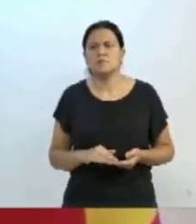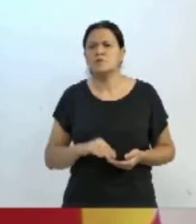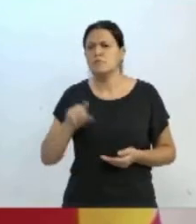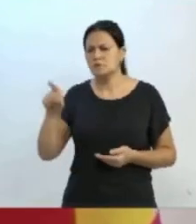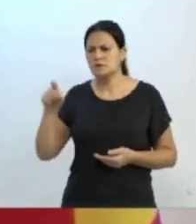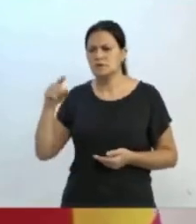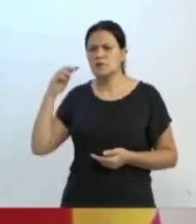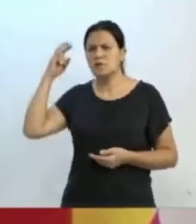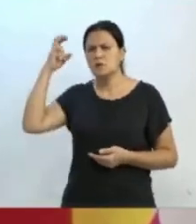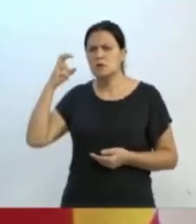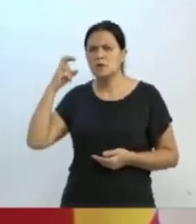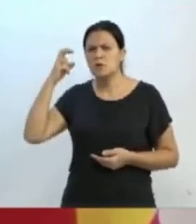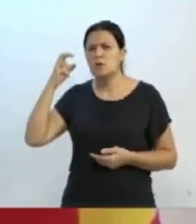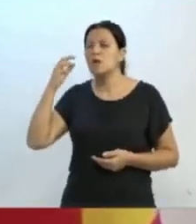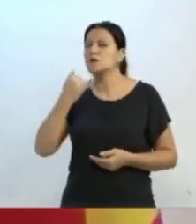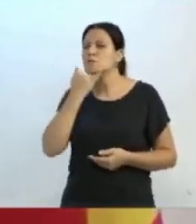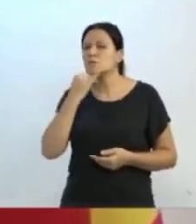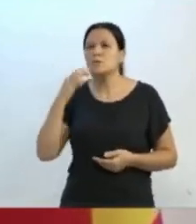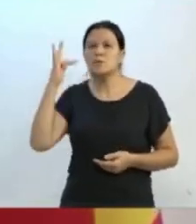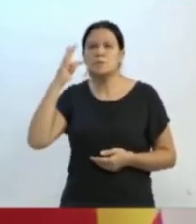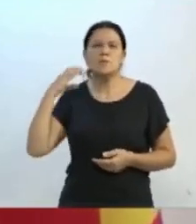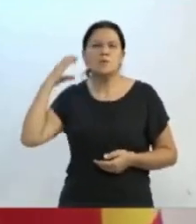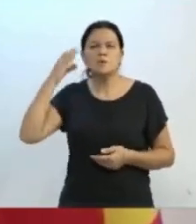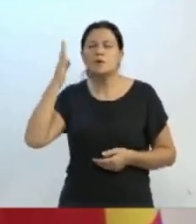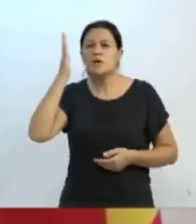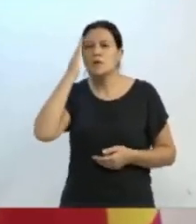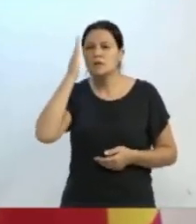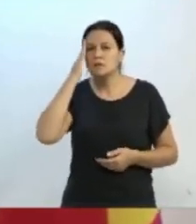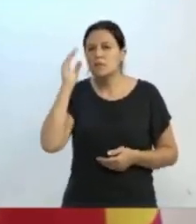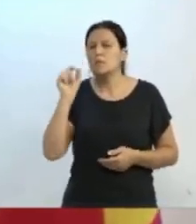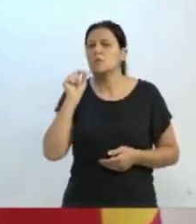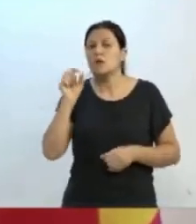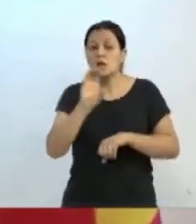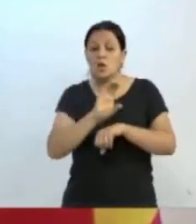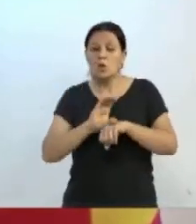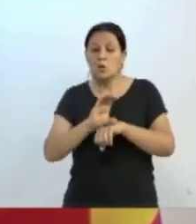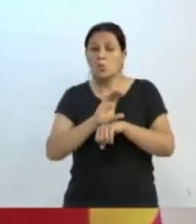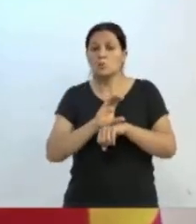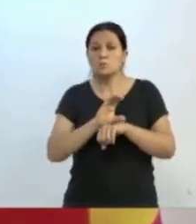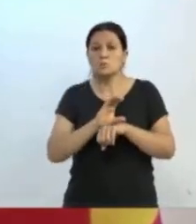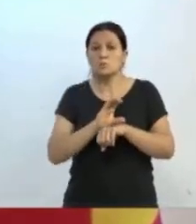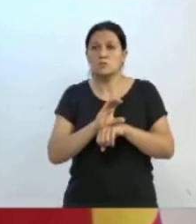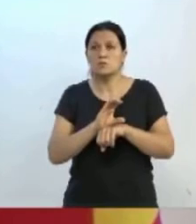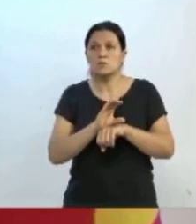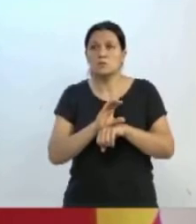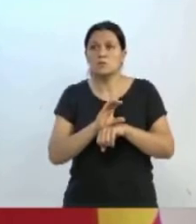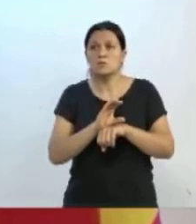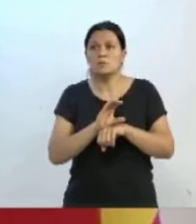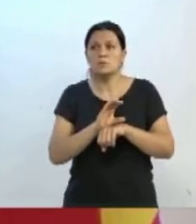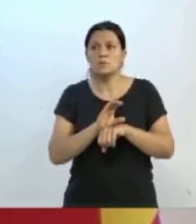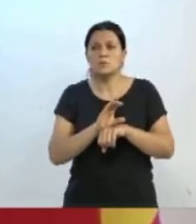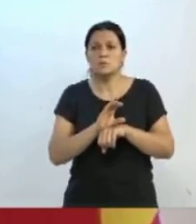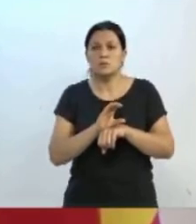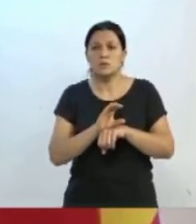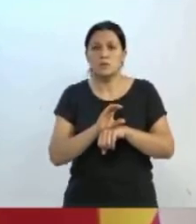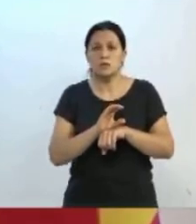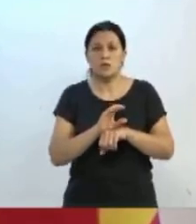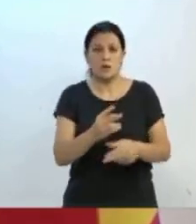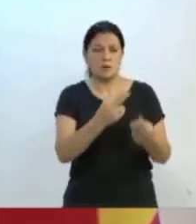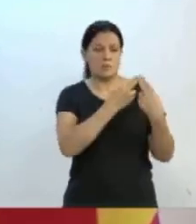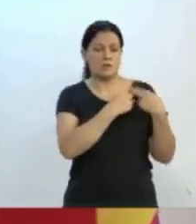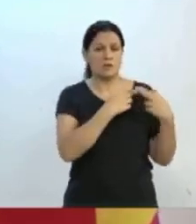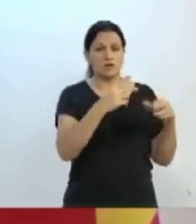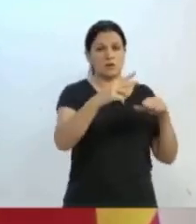falando, a Constituição já determina há muito tempo que essa prerrogativa não é mais do prefeito, essa casa tem